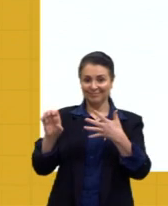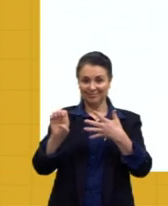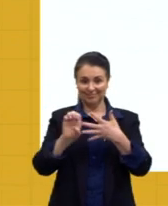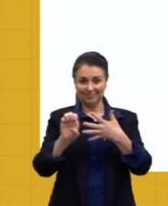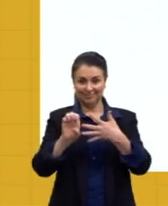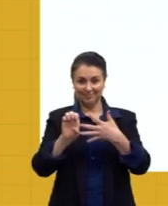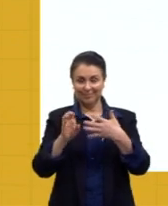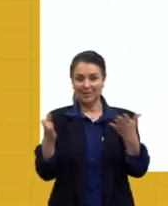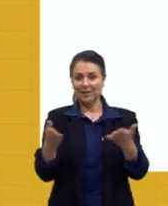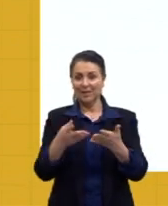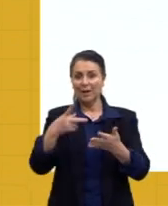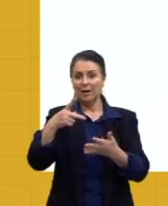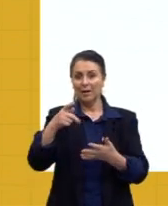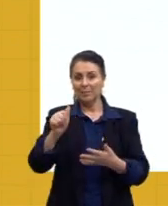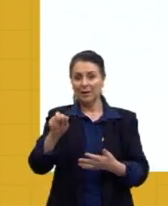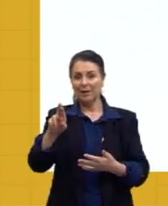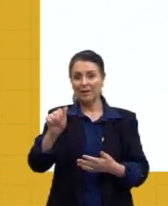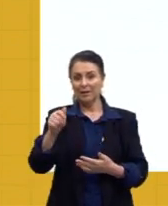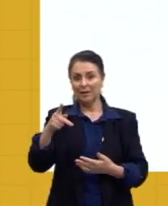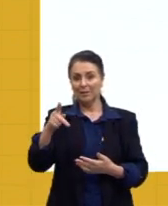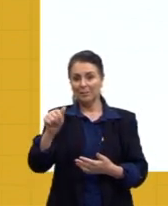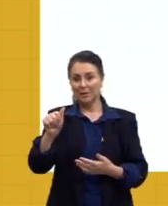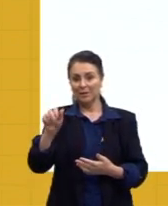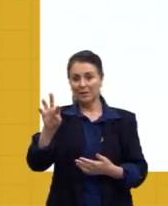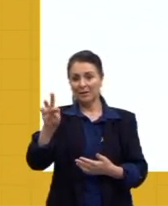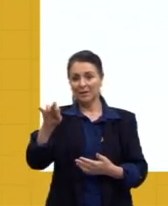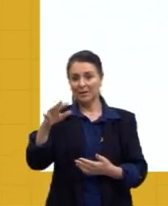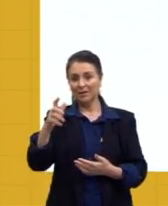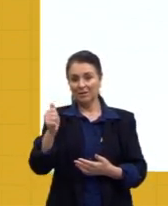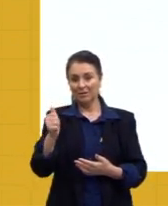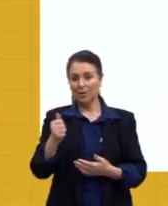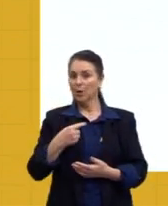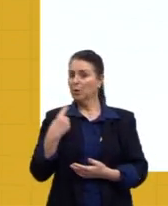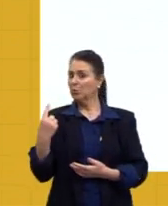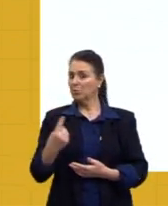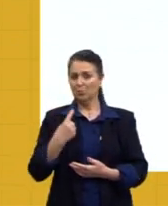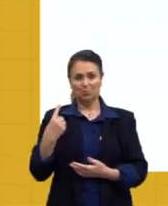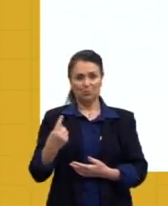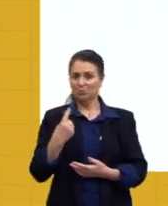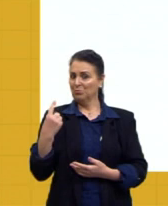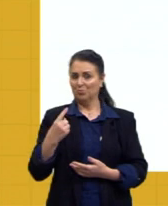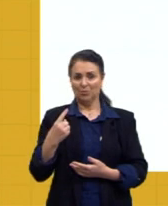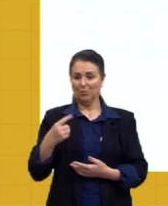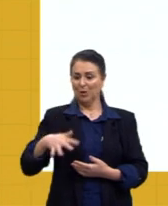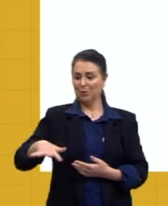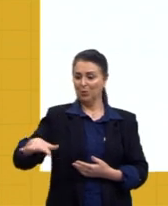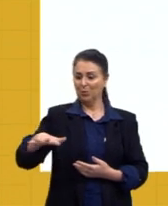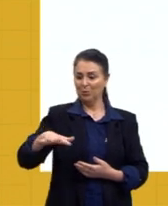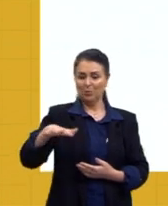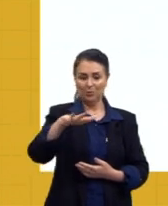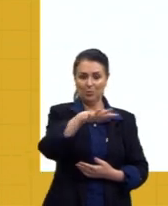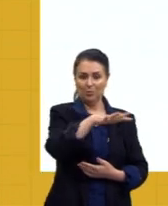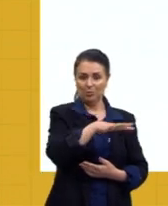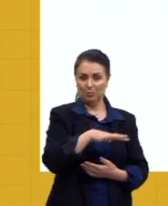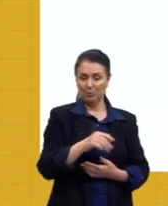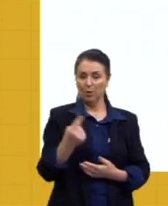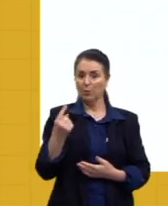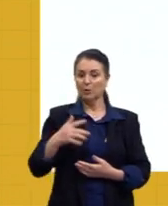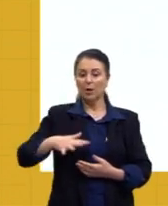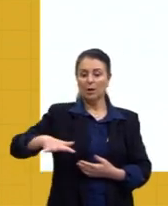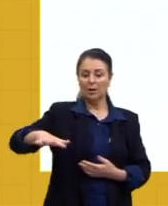Na Parapátrica, não precisa ter um isolamento geográfico, né, pode ter uma área única